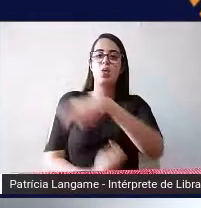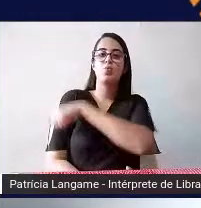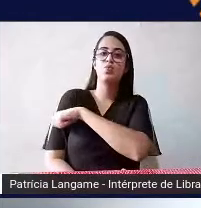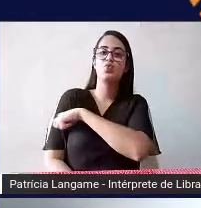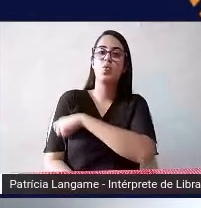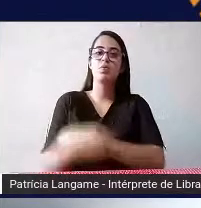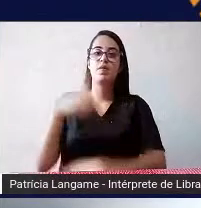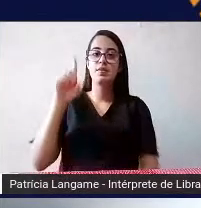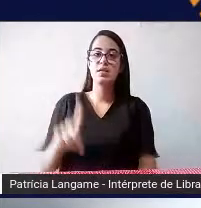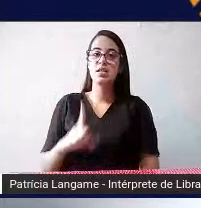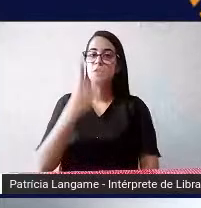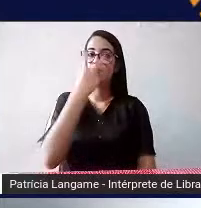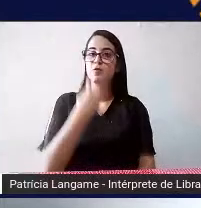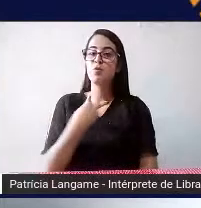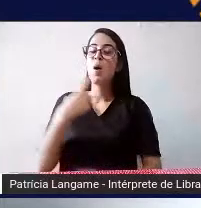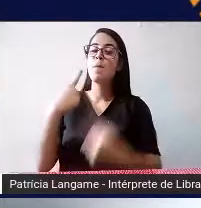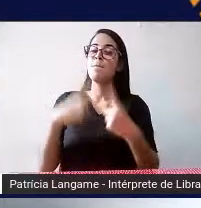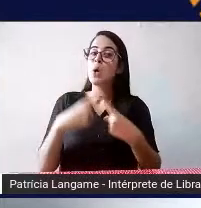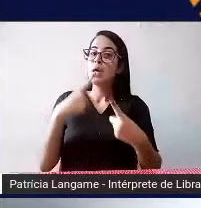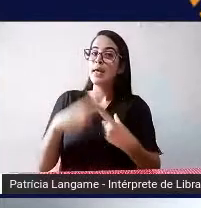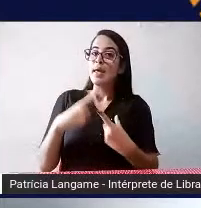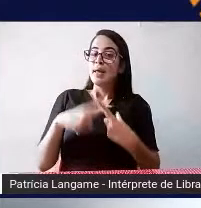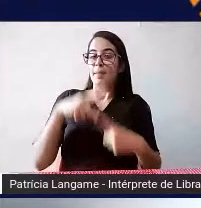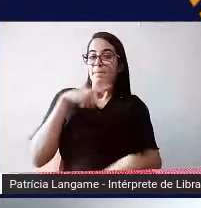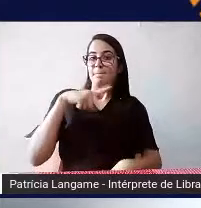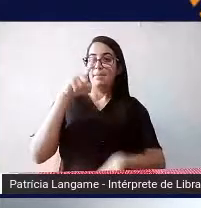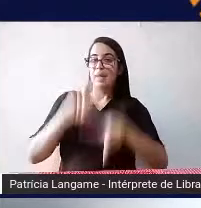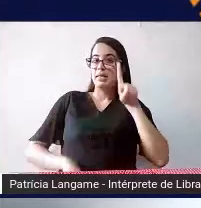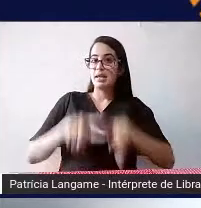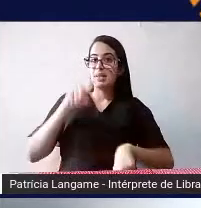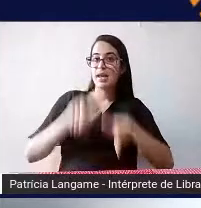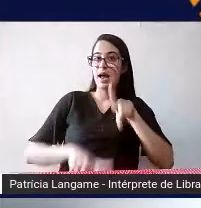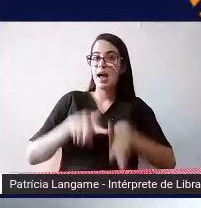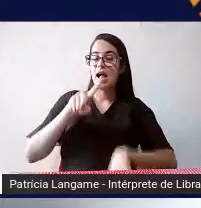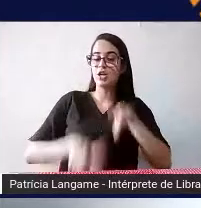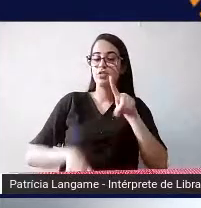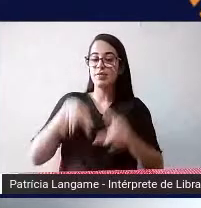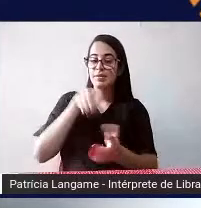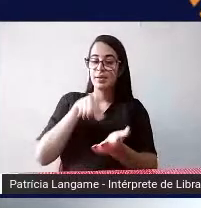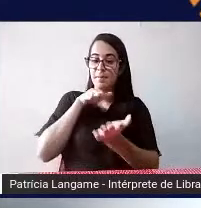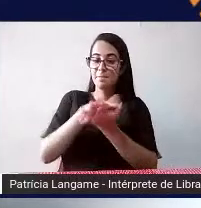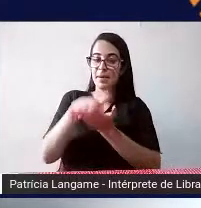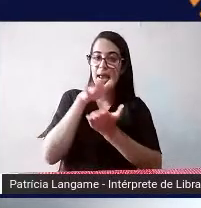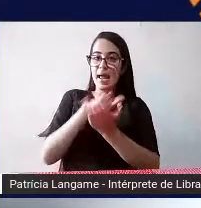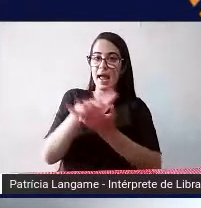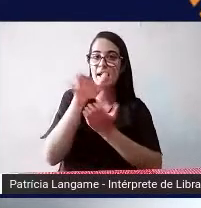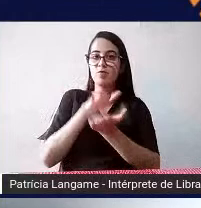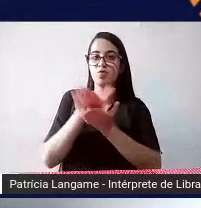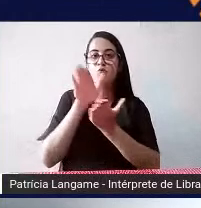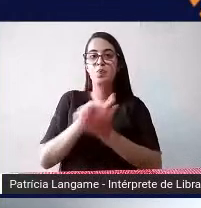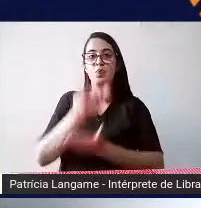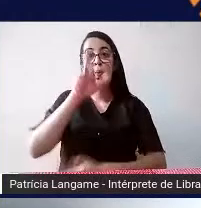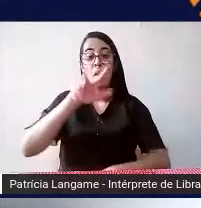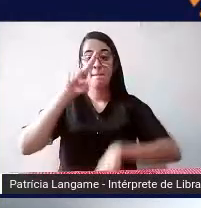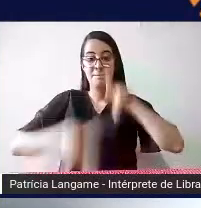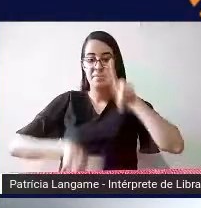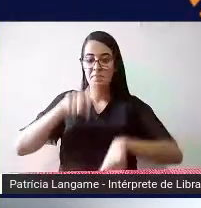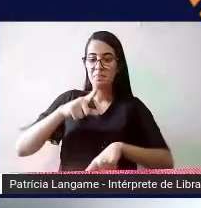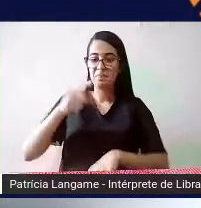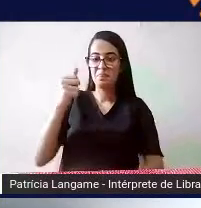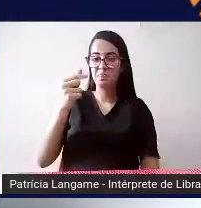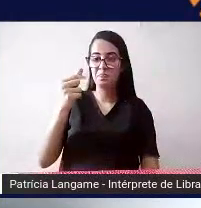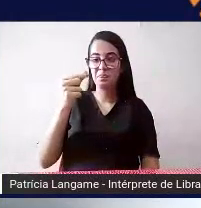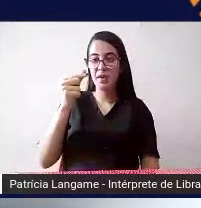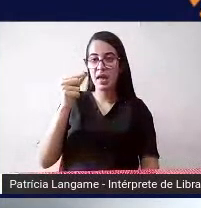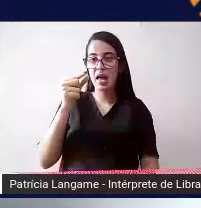vista porque é por meio dela que os materiais vão ser impressos não é um equipamento muito barato uma